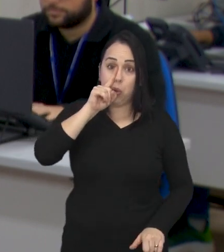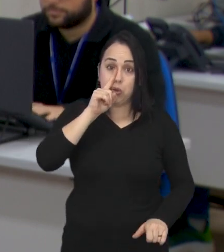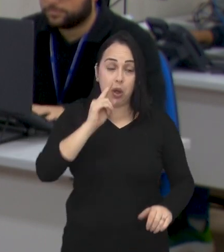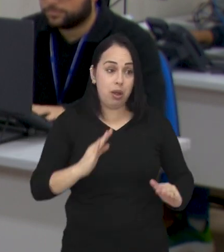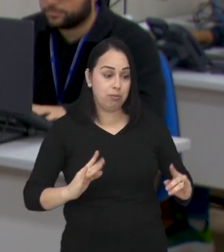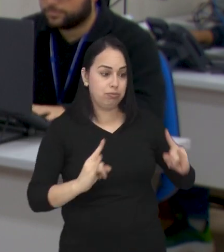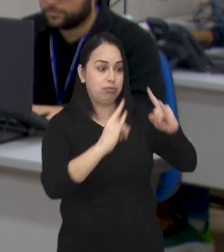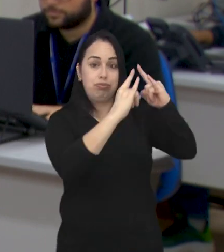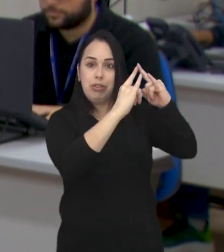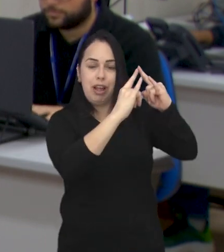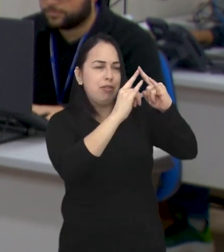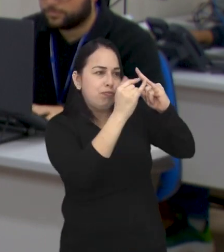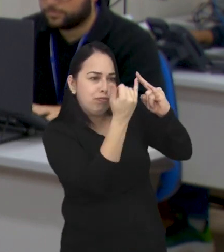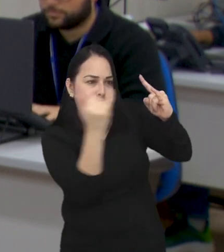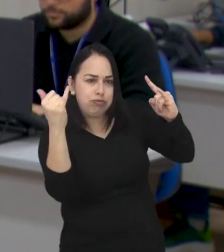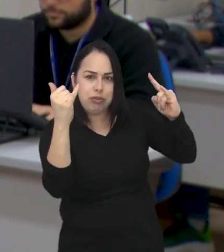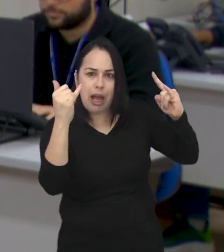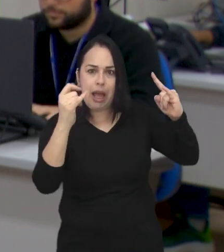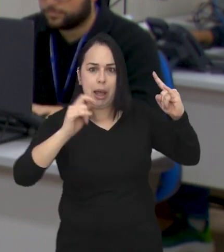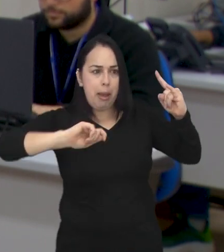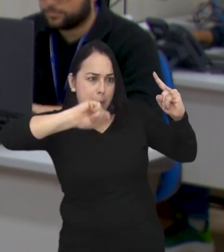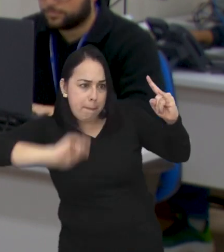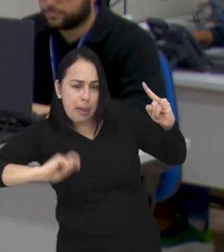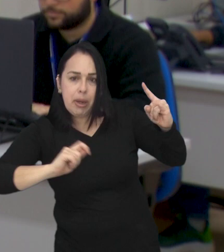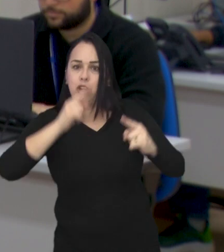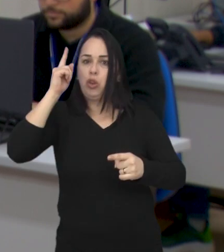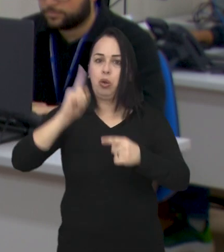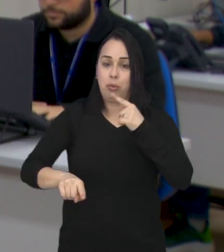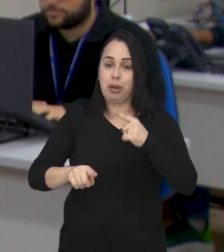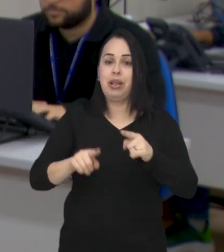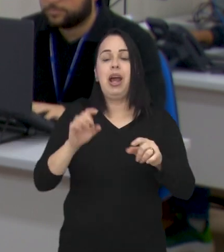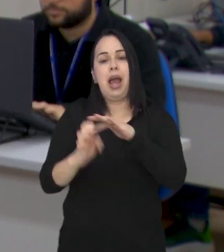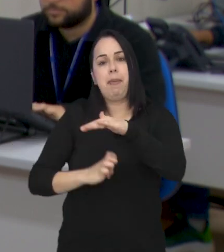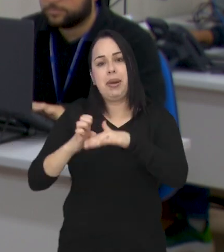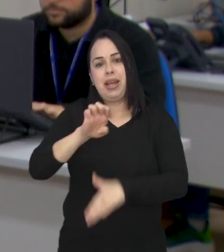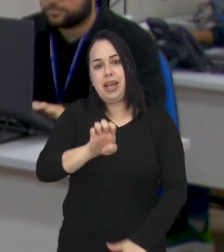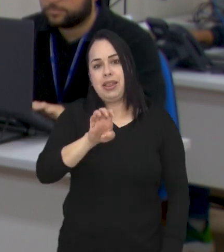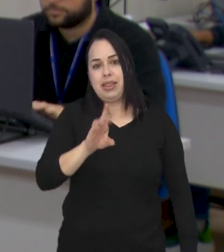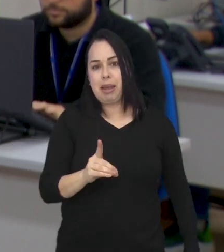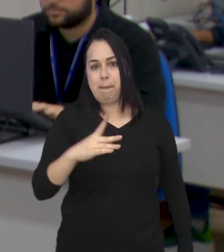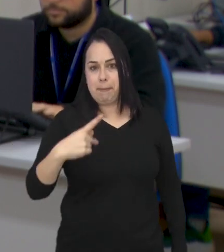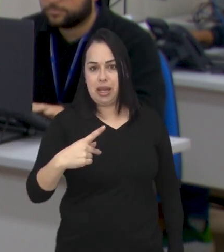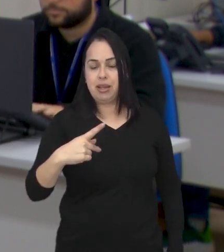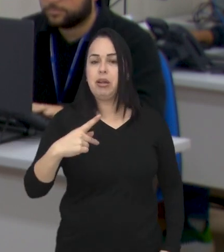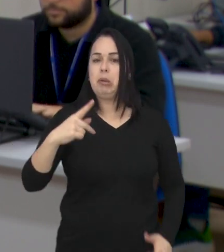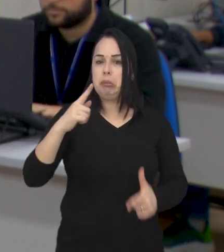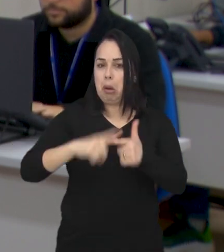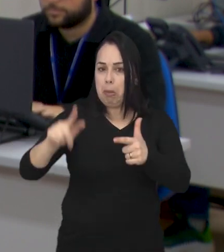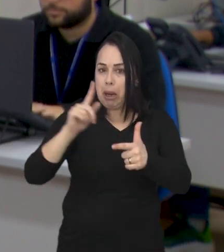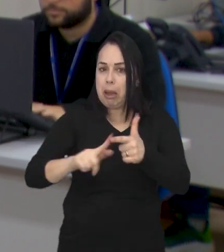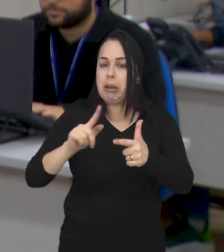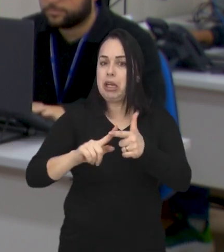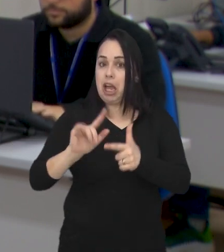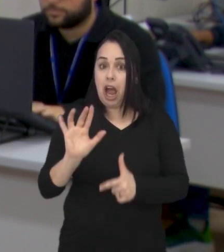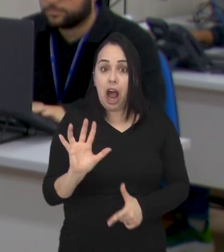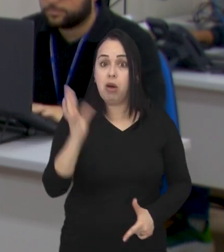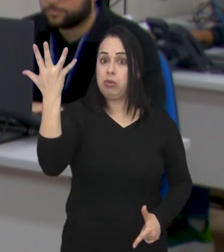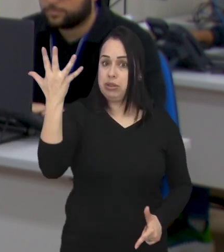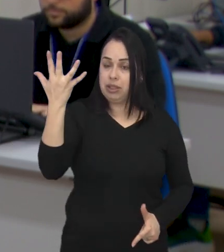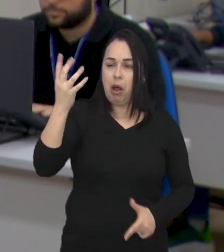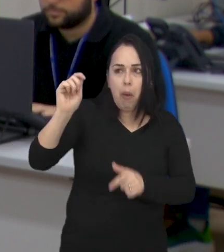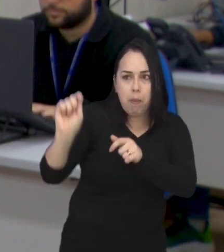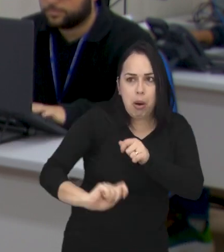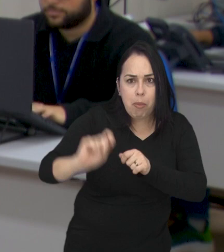brincadeira perto dos fios e em locais movimentados. E olha só, segundo o EDP, o número de ocorrências de problemas elétricos